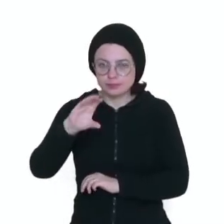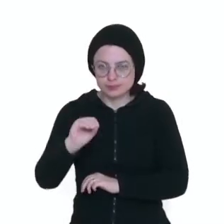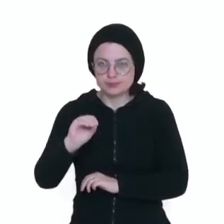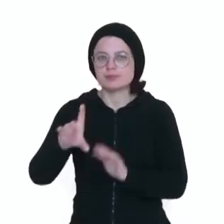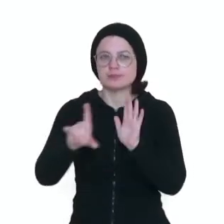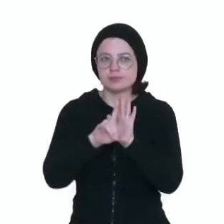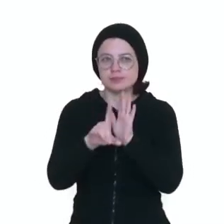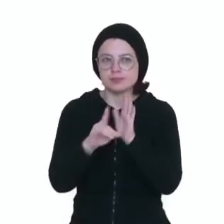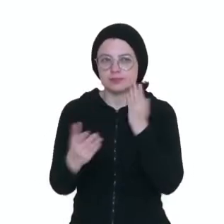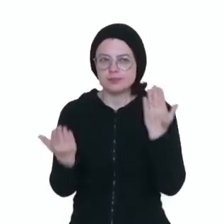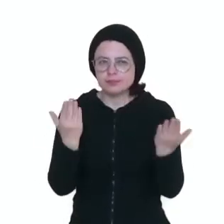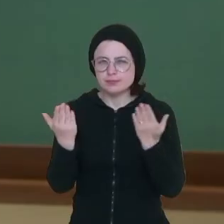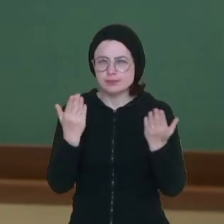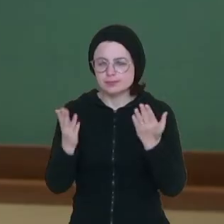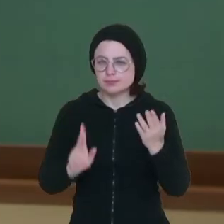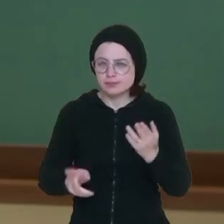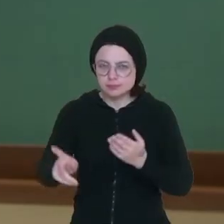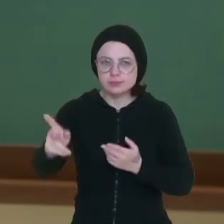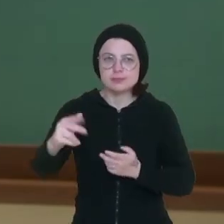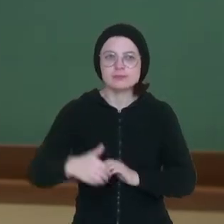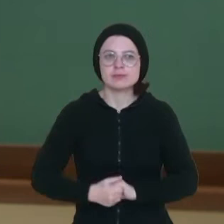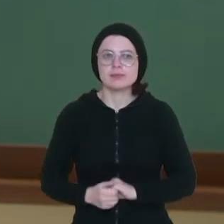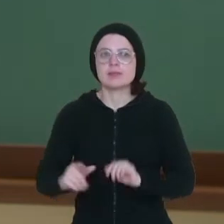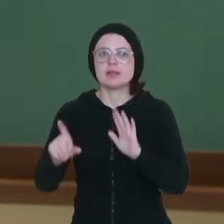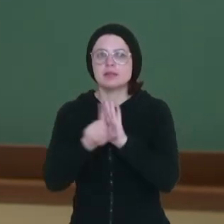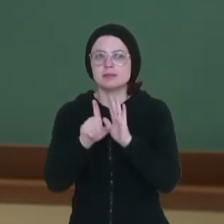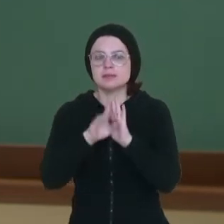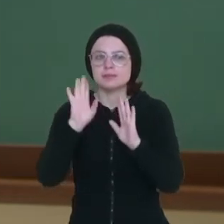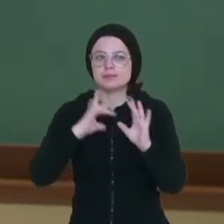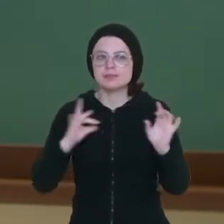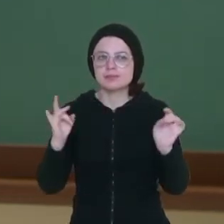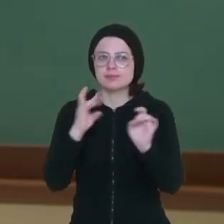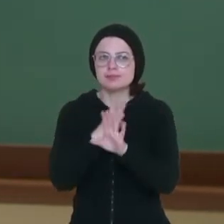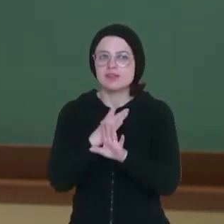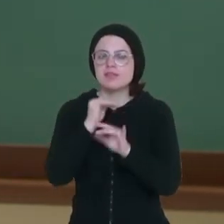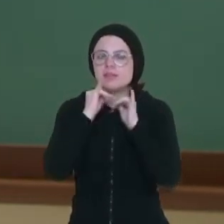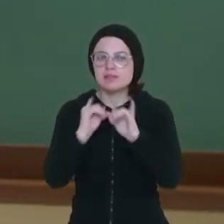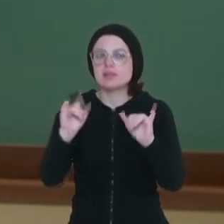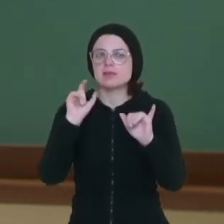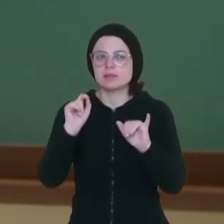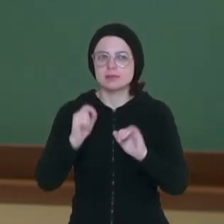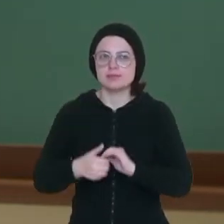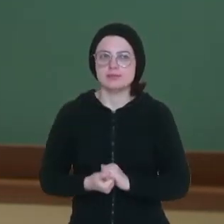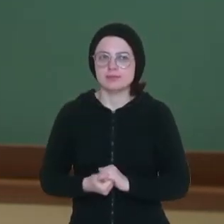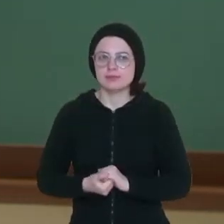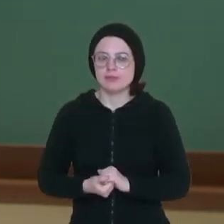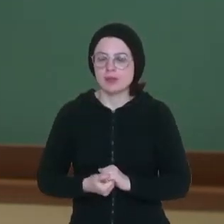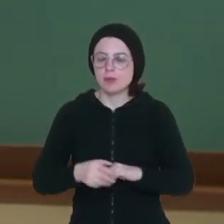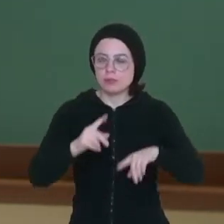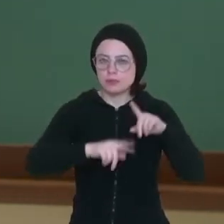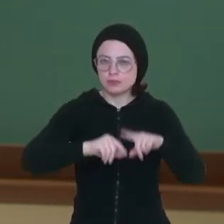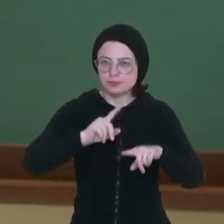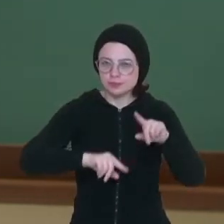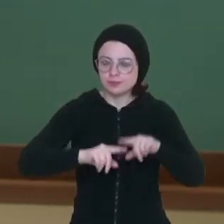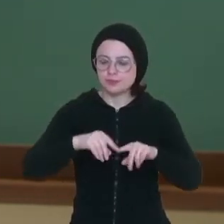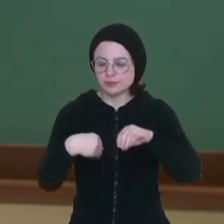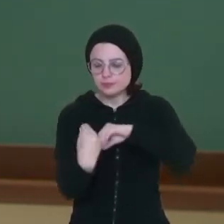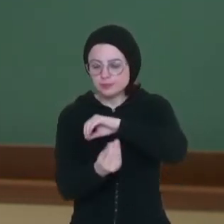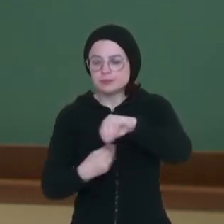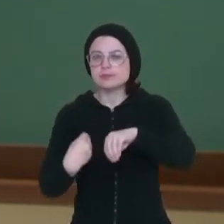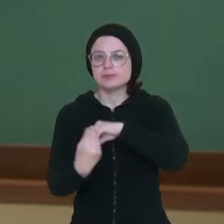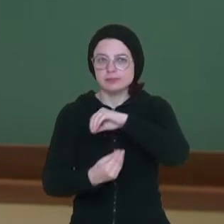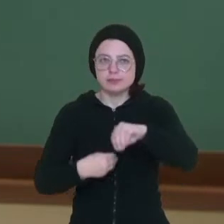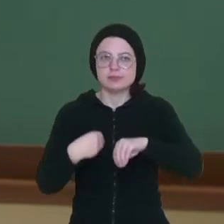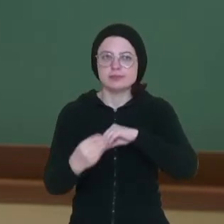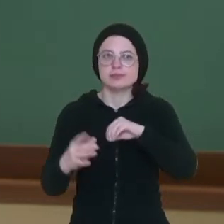proporções constantes ou lei das proporções definidas, que informa o seguinte, os produtos de uma reação são dotados de uma